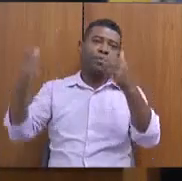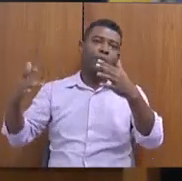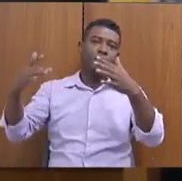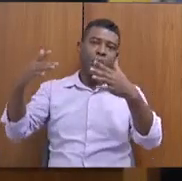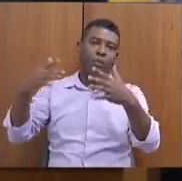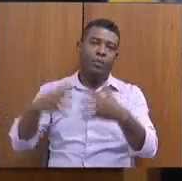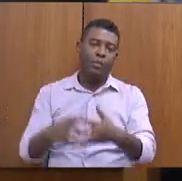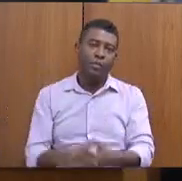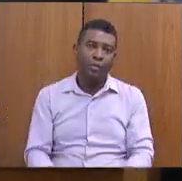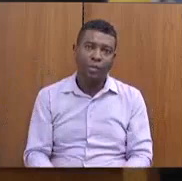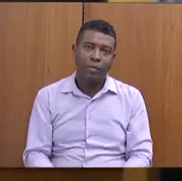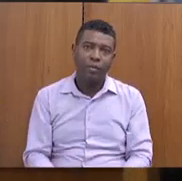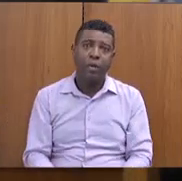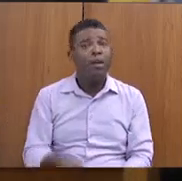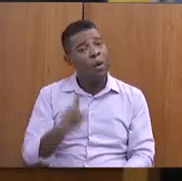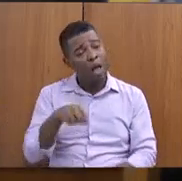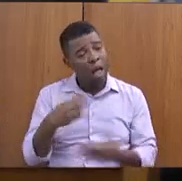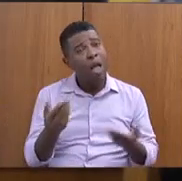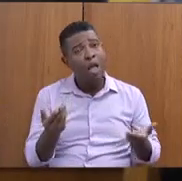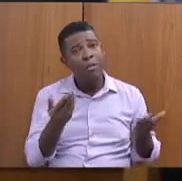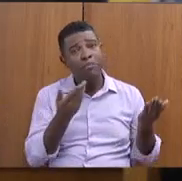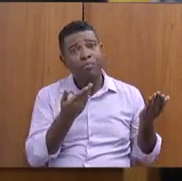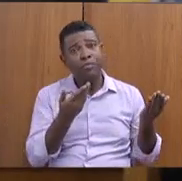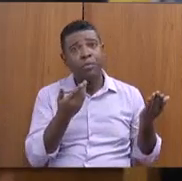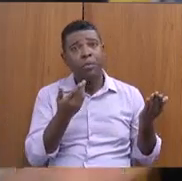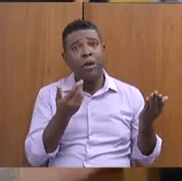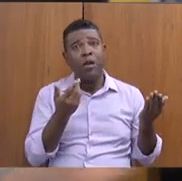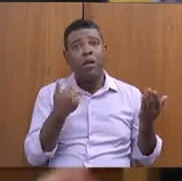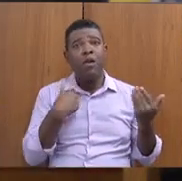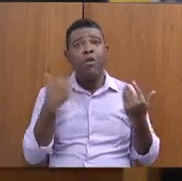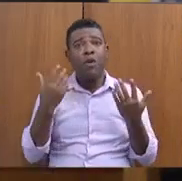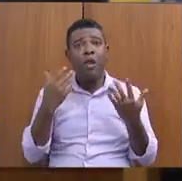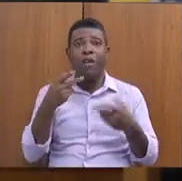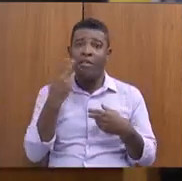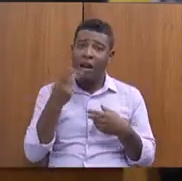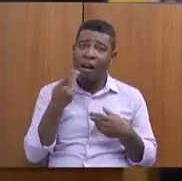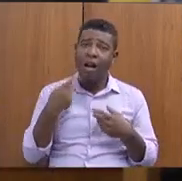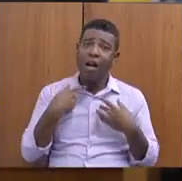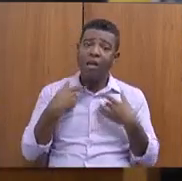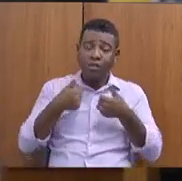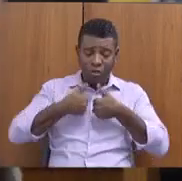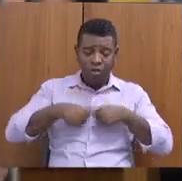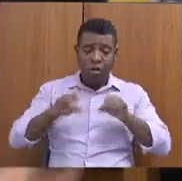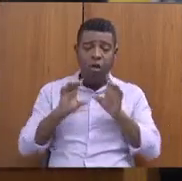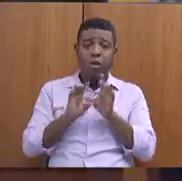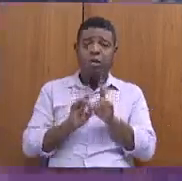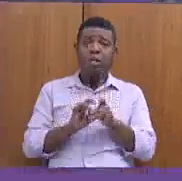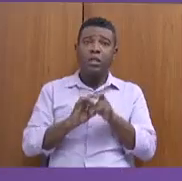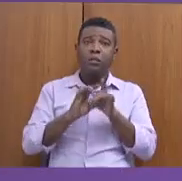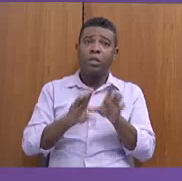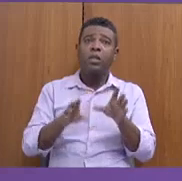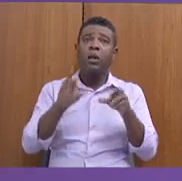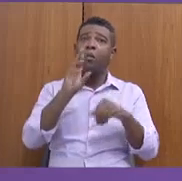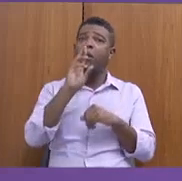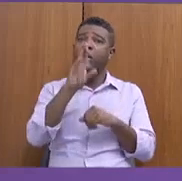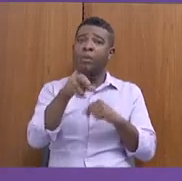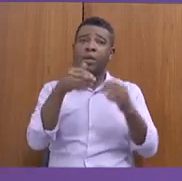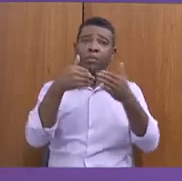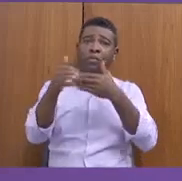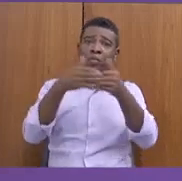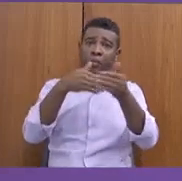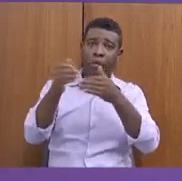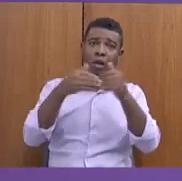Então, era isso que eu queria falar e dar esses destaques e me coloco à disposição para responder não só essas questões, mas todas as outras